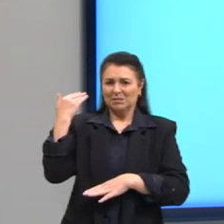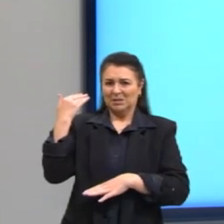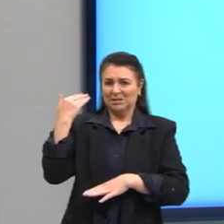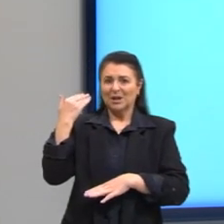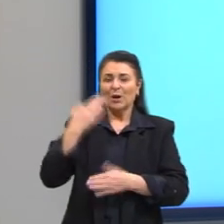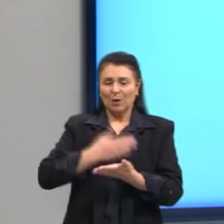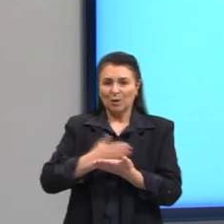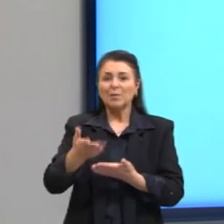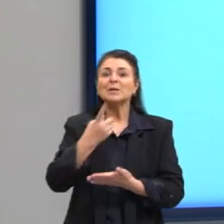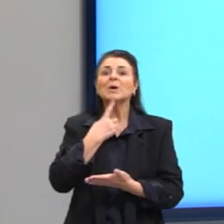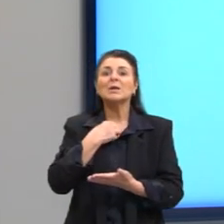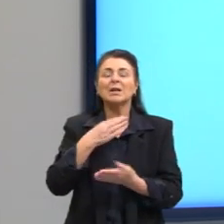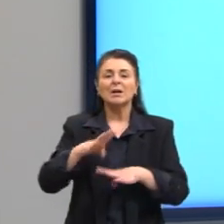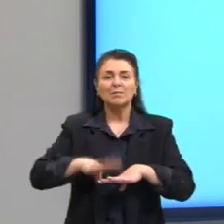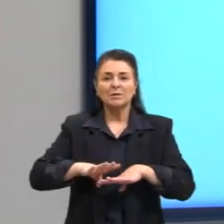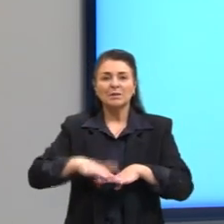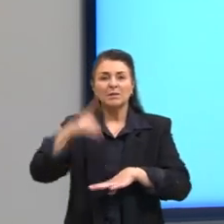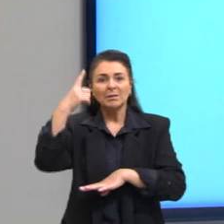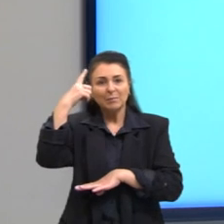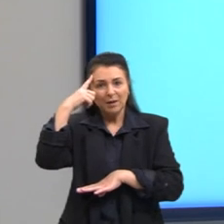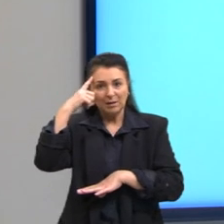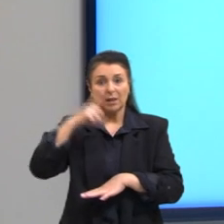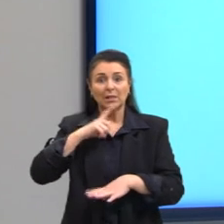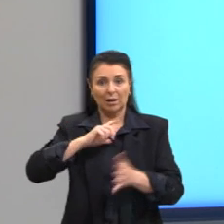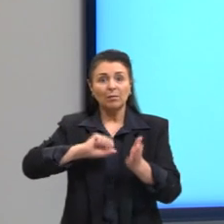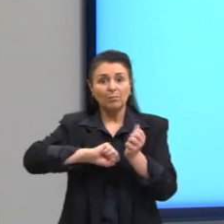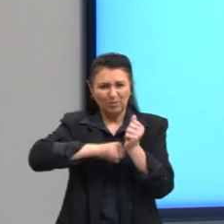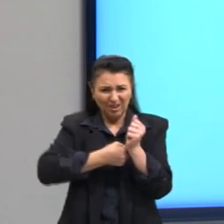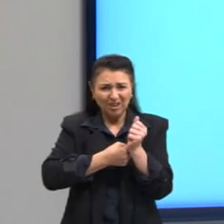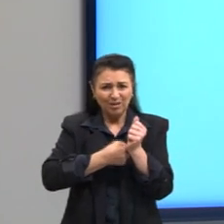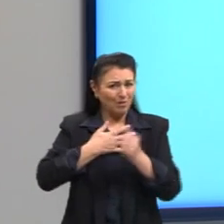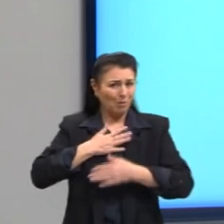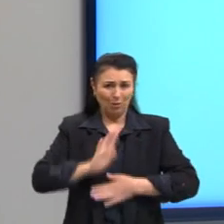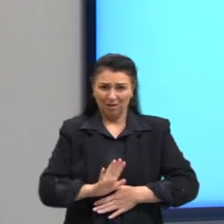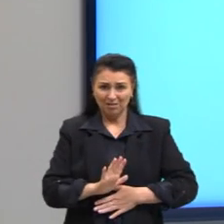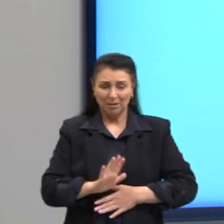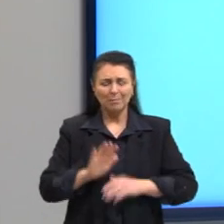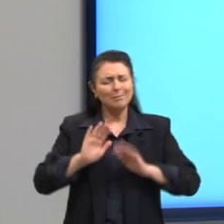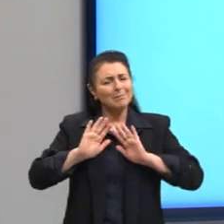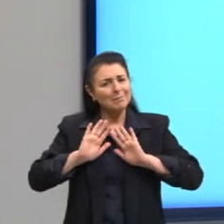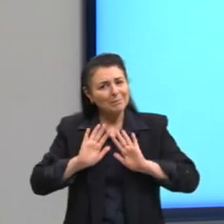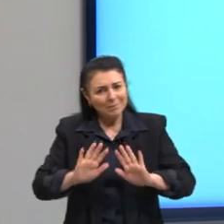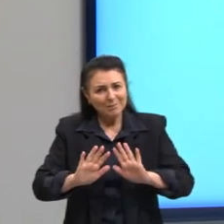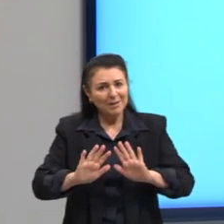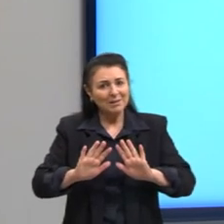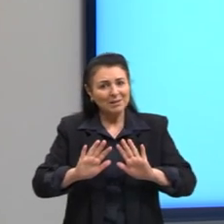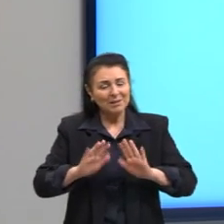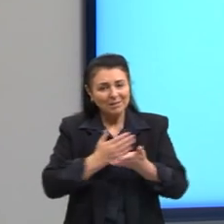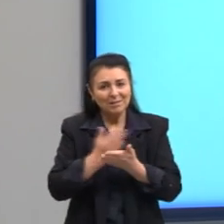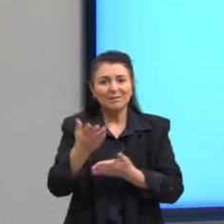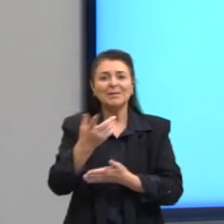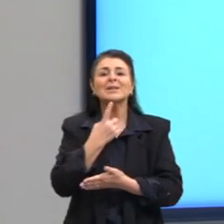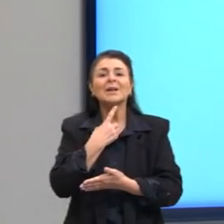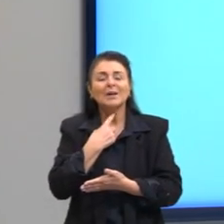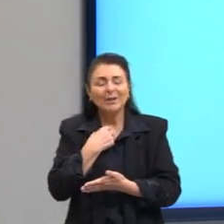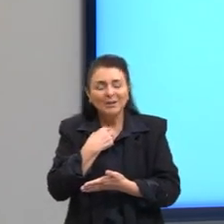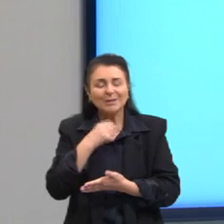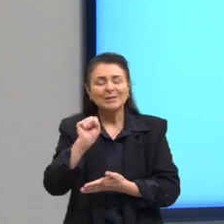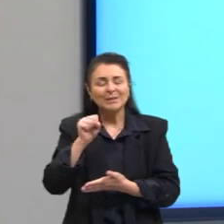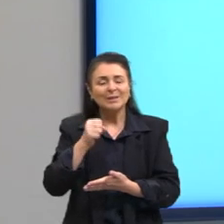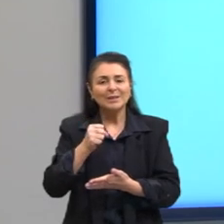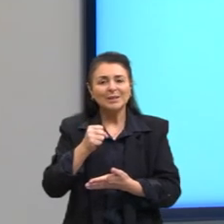o estudante, enfim, tem esse bloqueio, então, vamos, hoje, parar com isso, então, desbloquear e que vocês tenham uma